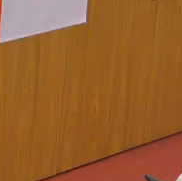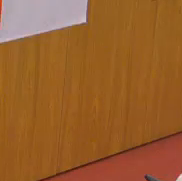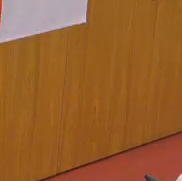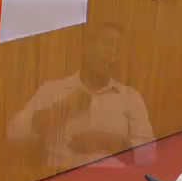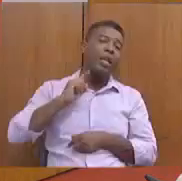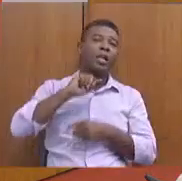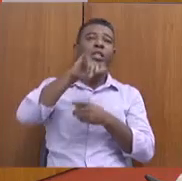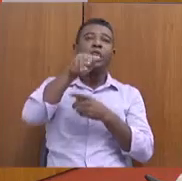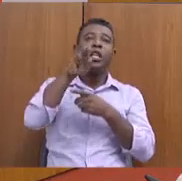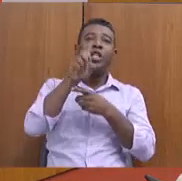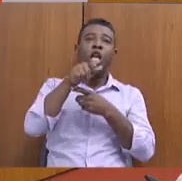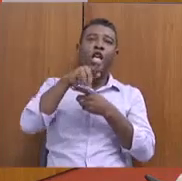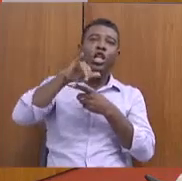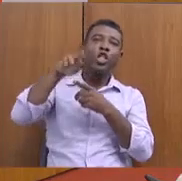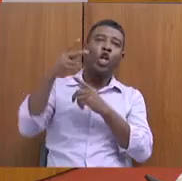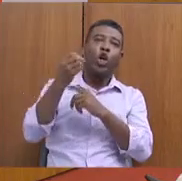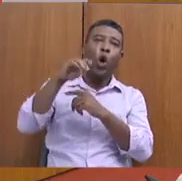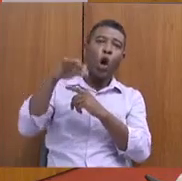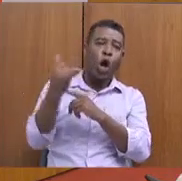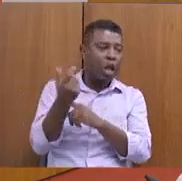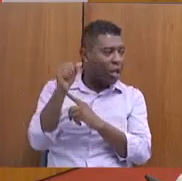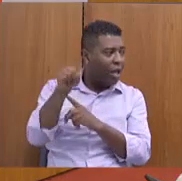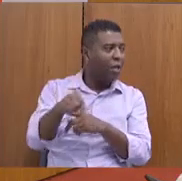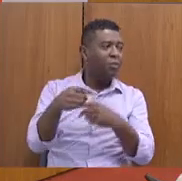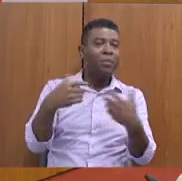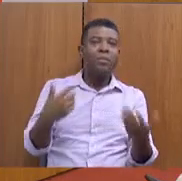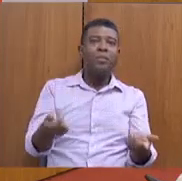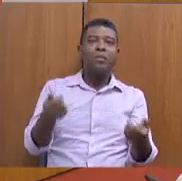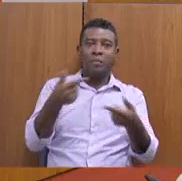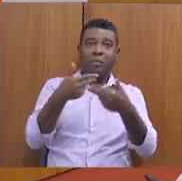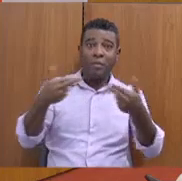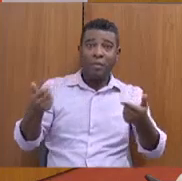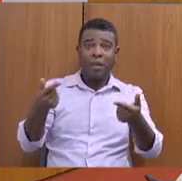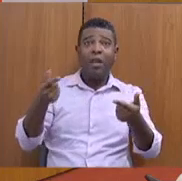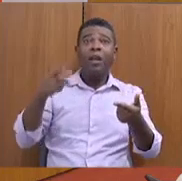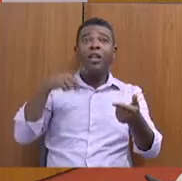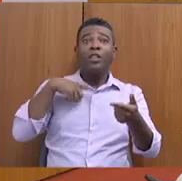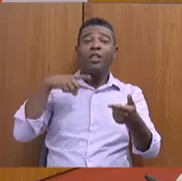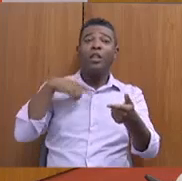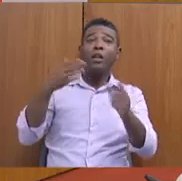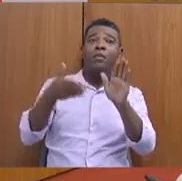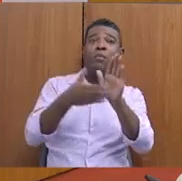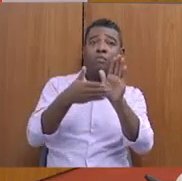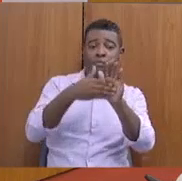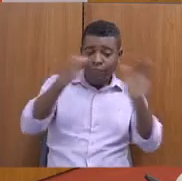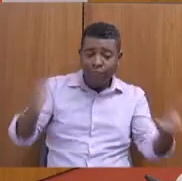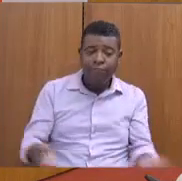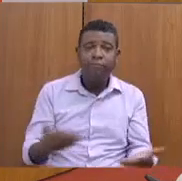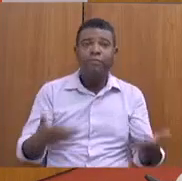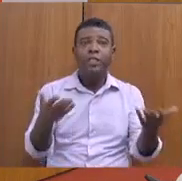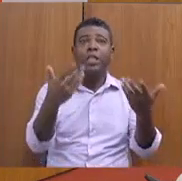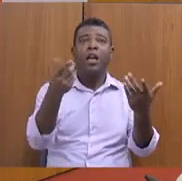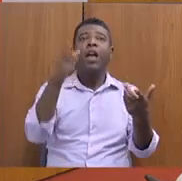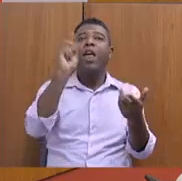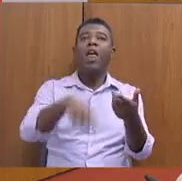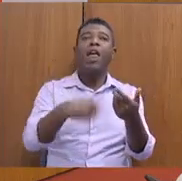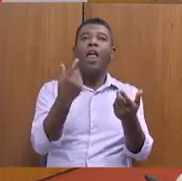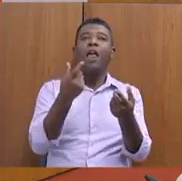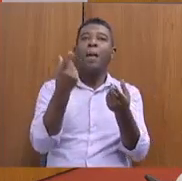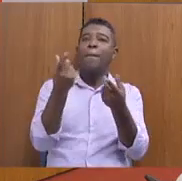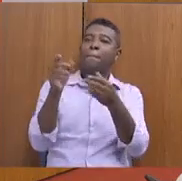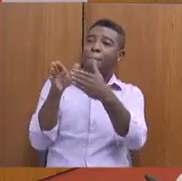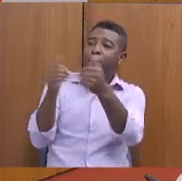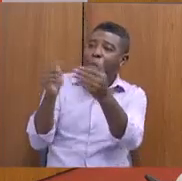Venho pedir recursos para promover os arranjos produtivos, pedir recursos e apoios